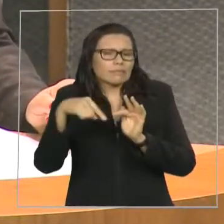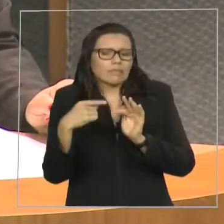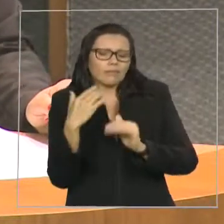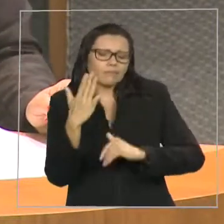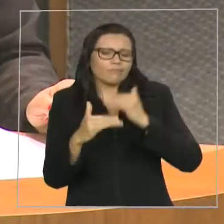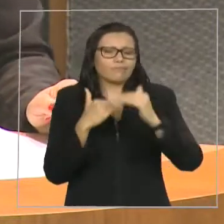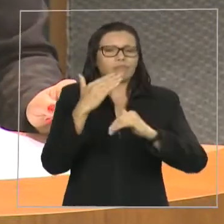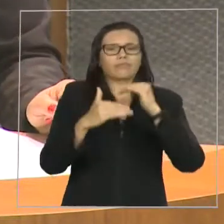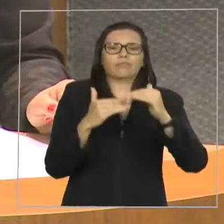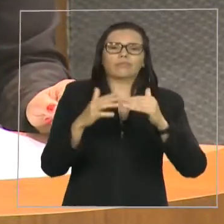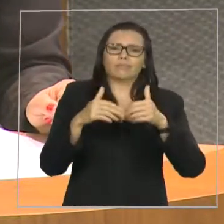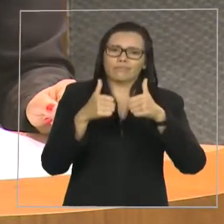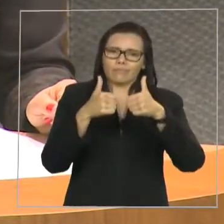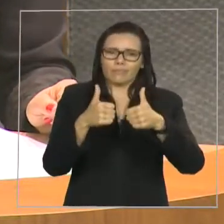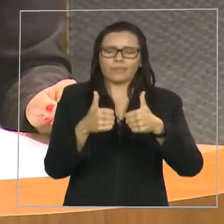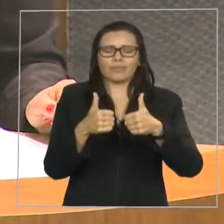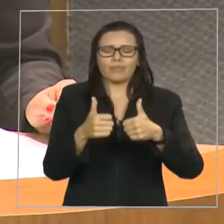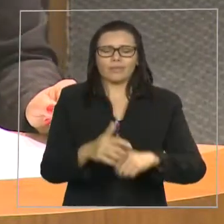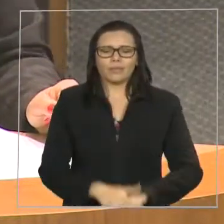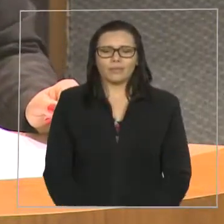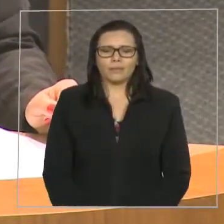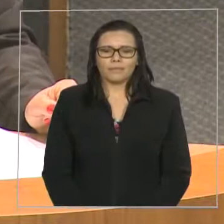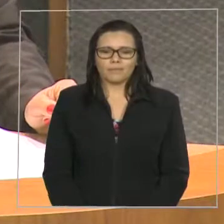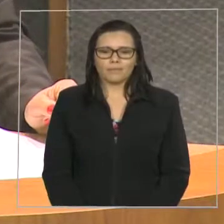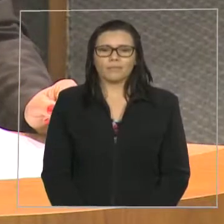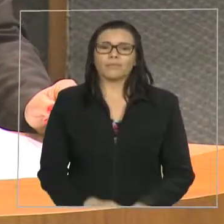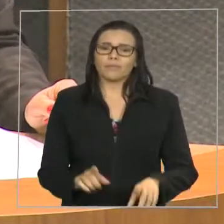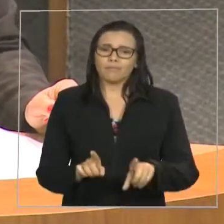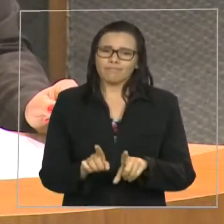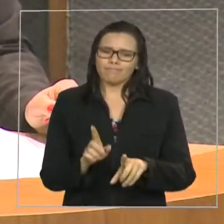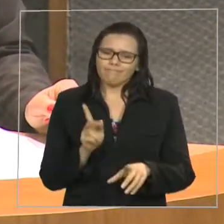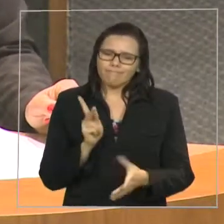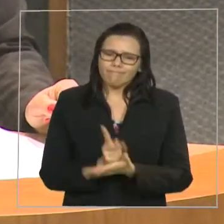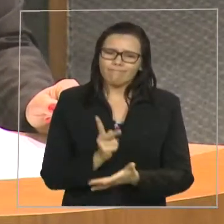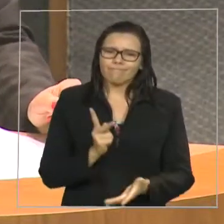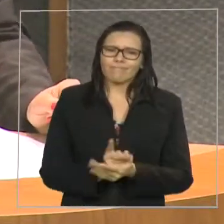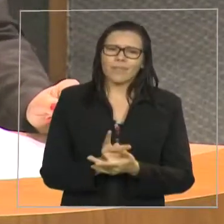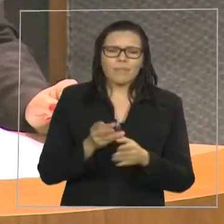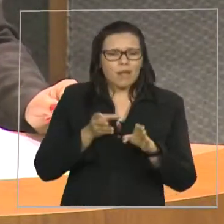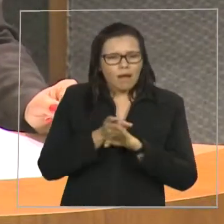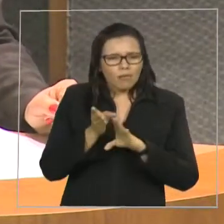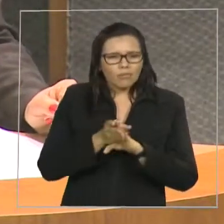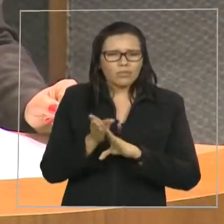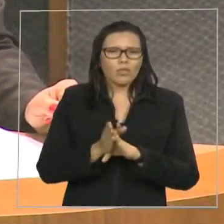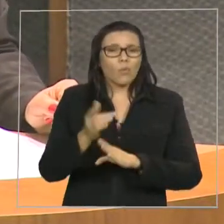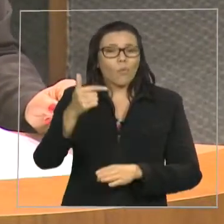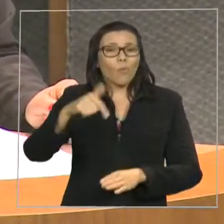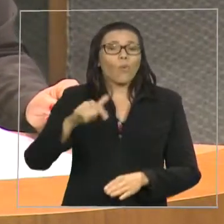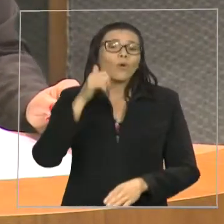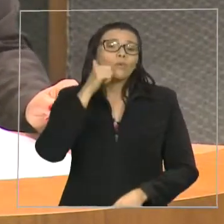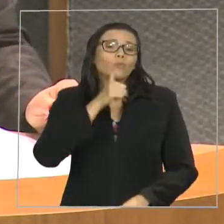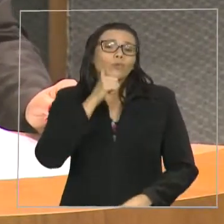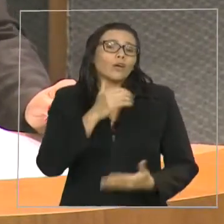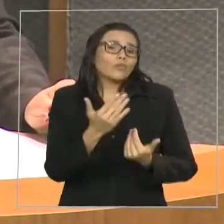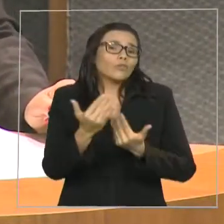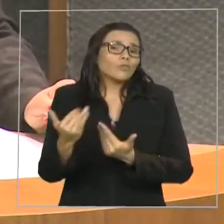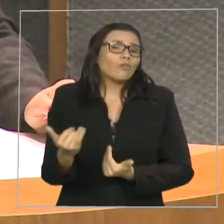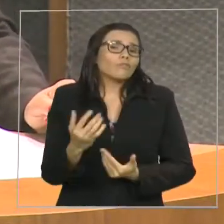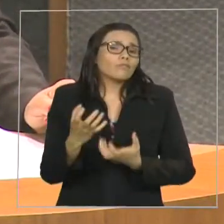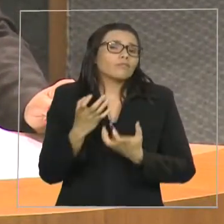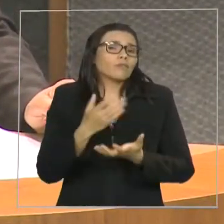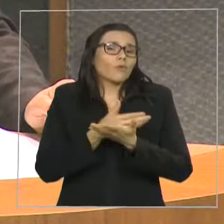passando essas informações para aquelas outras, que querem montar um negócio, um pequeno negócio.